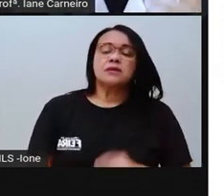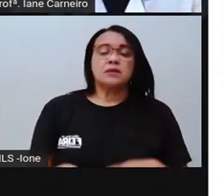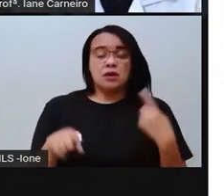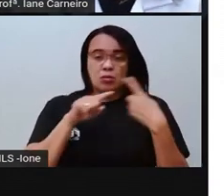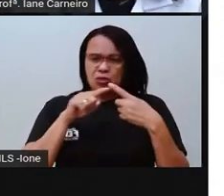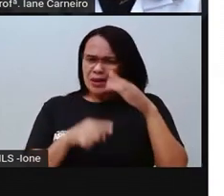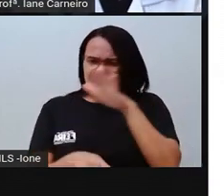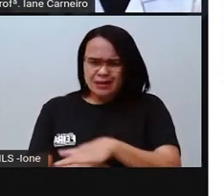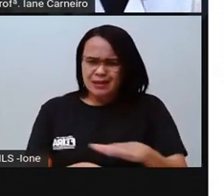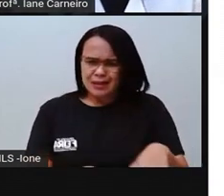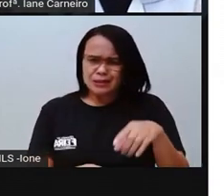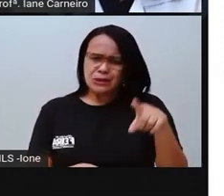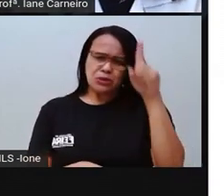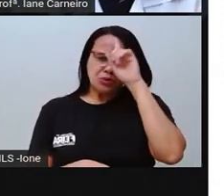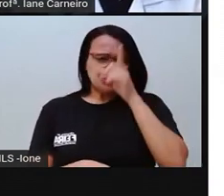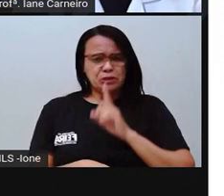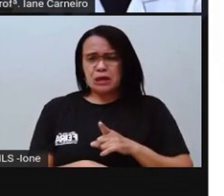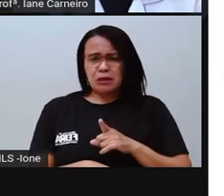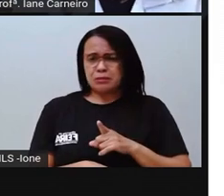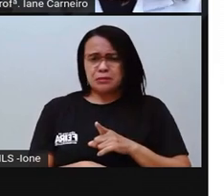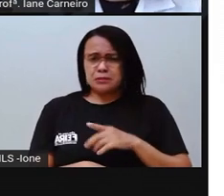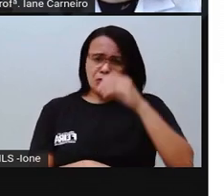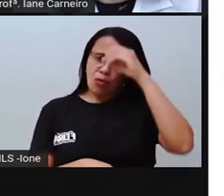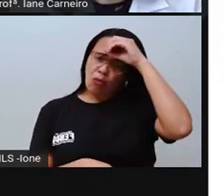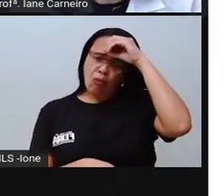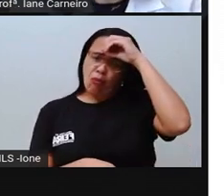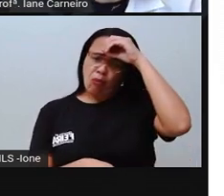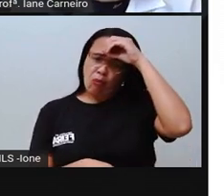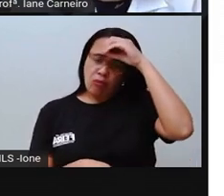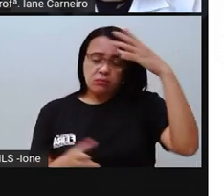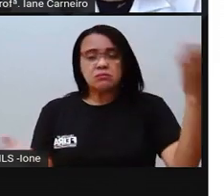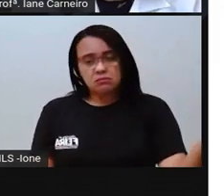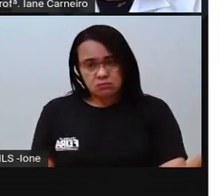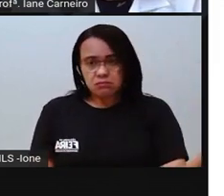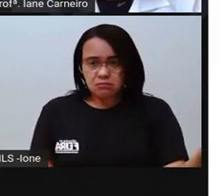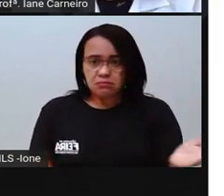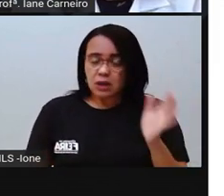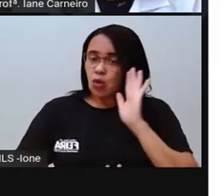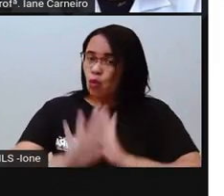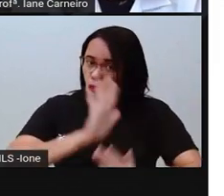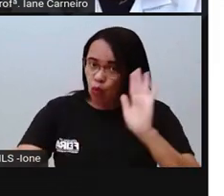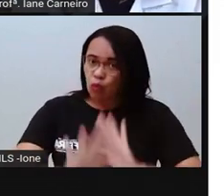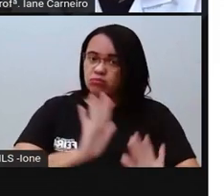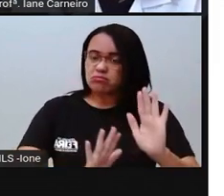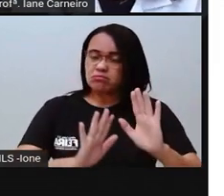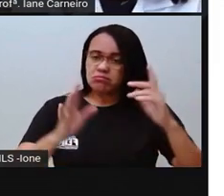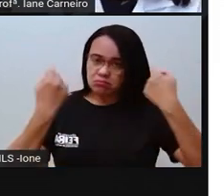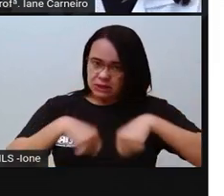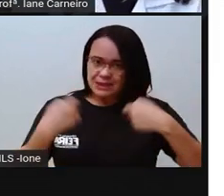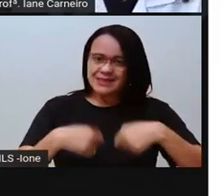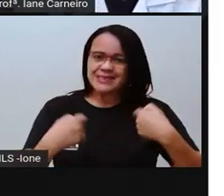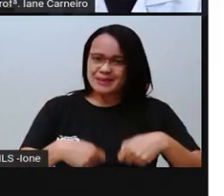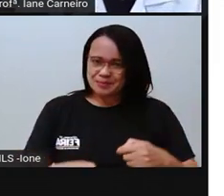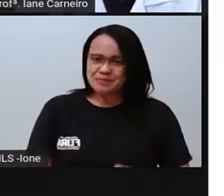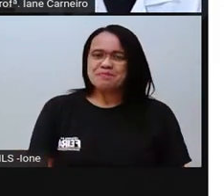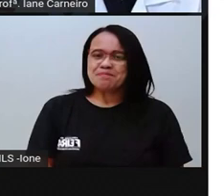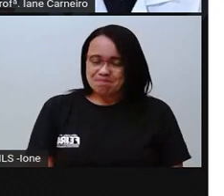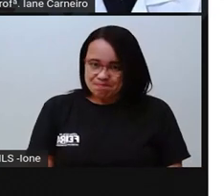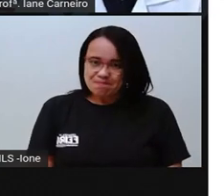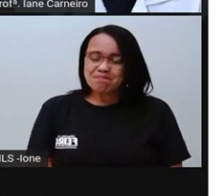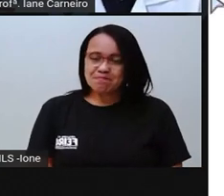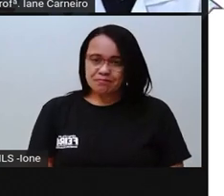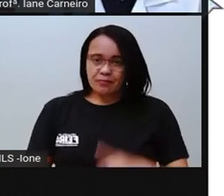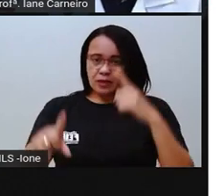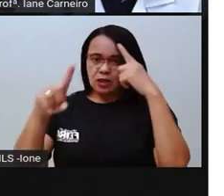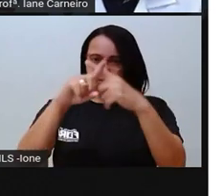maturidade pra fazer isso só, tá certo? Então, tem um X aqui, ó, grandão, informando que essa não